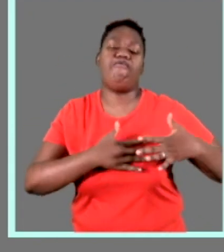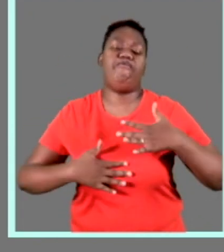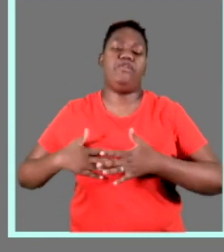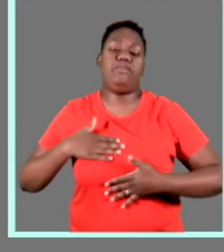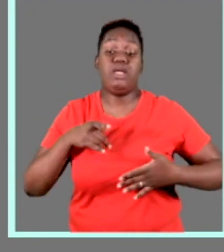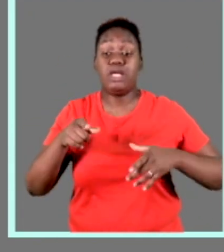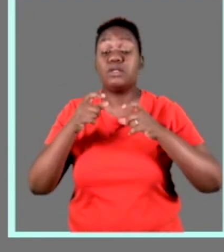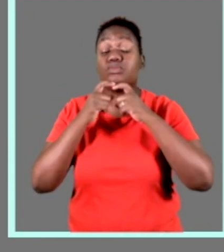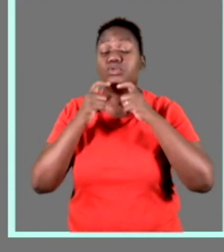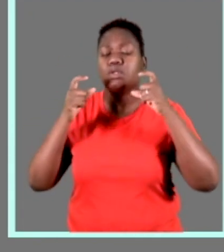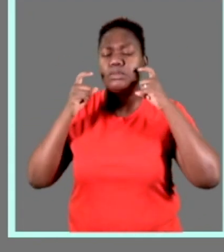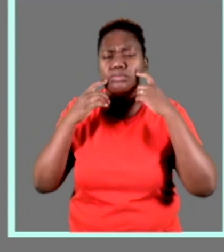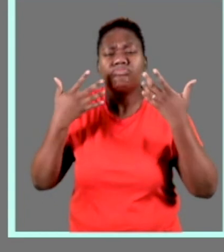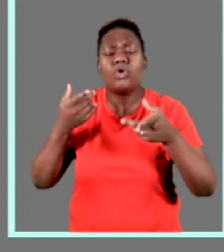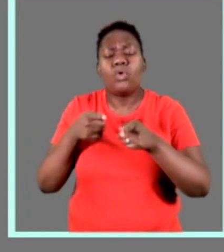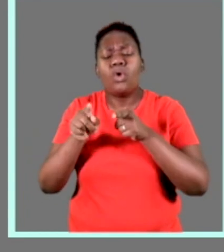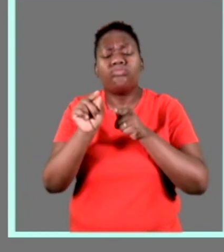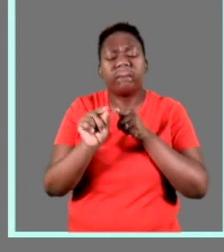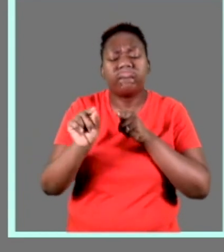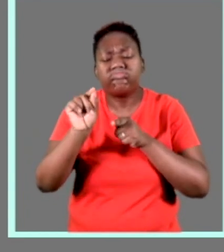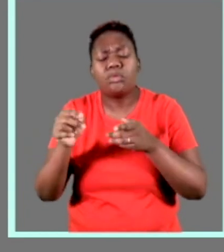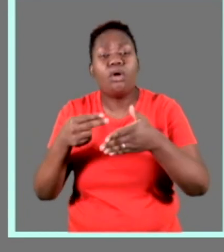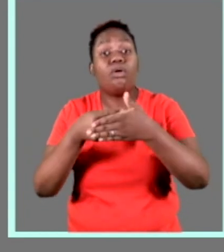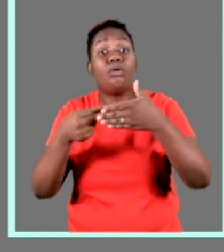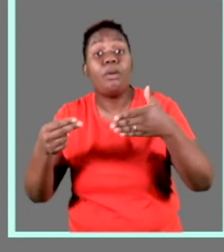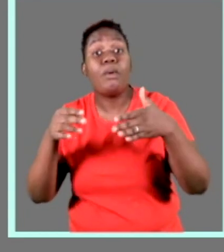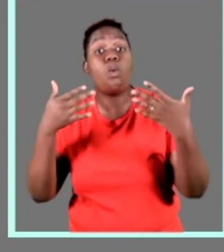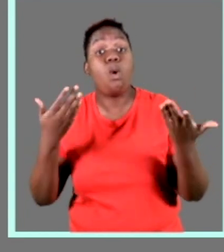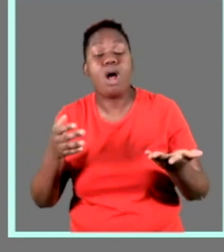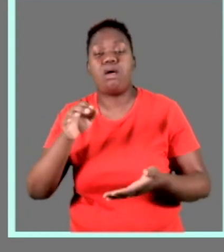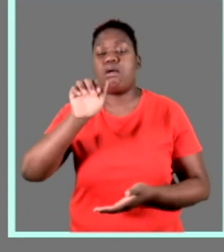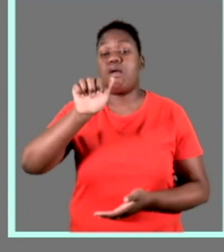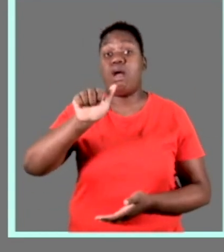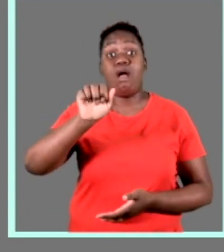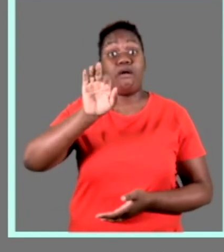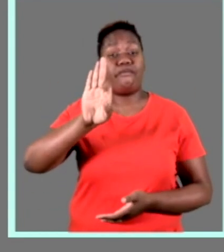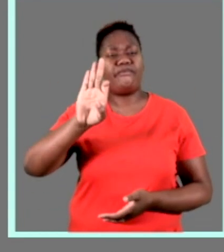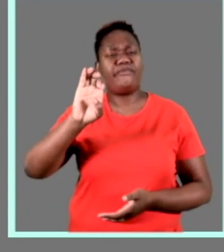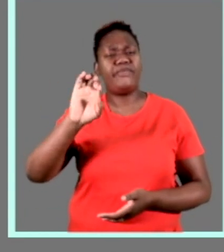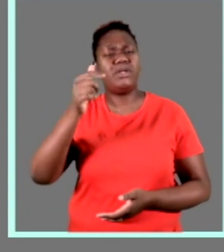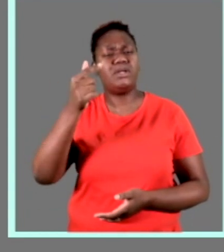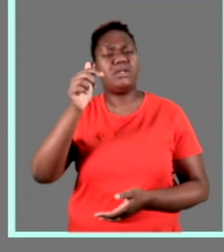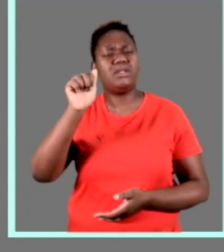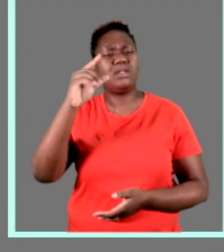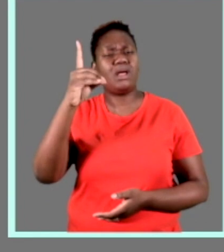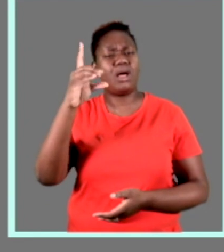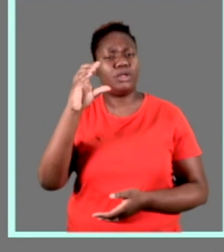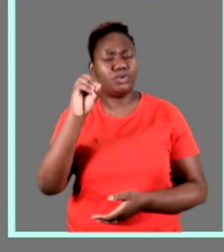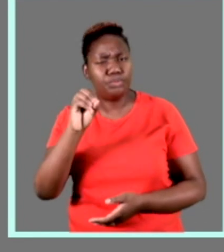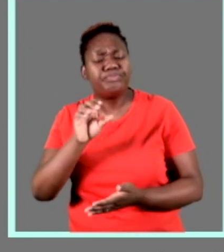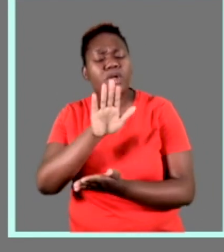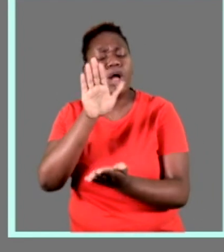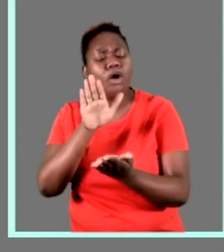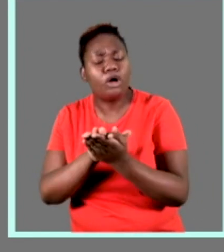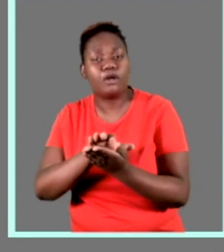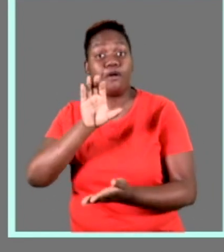Melhorar a nutrição infantil e construir resiliência em distritos afetados pelo ciclone